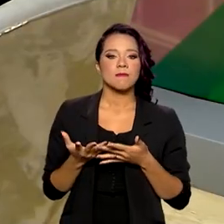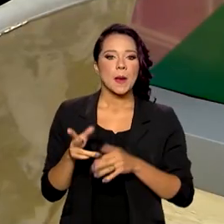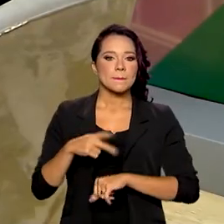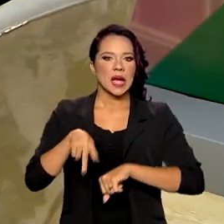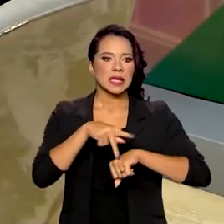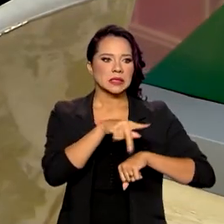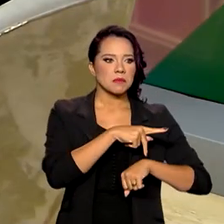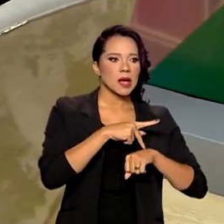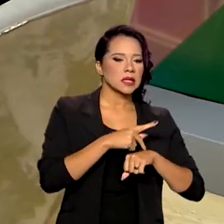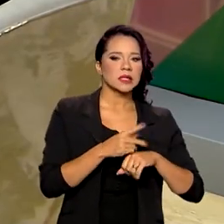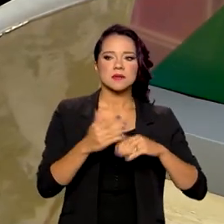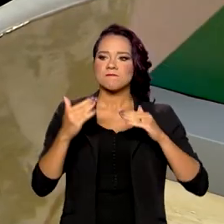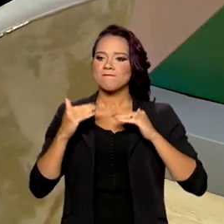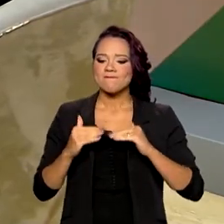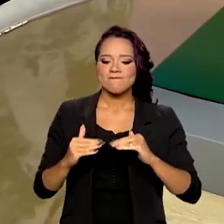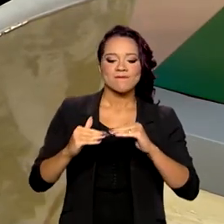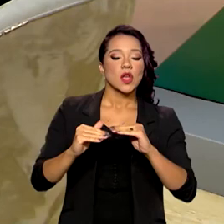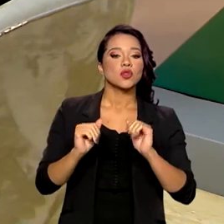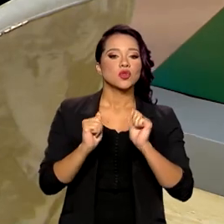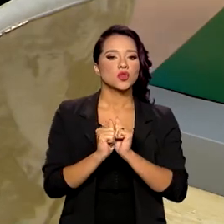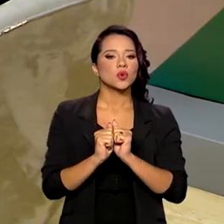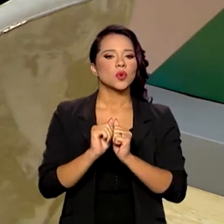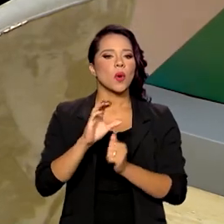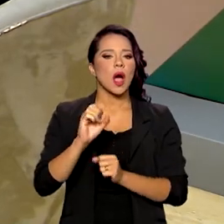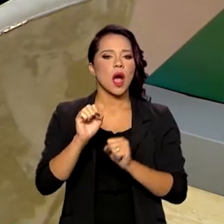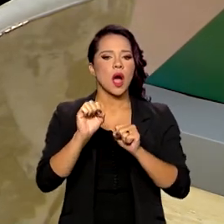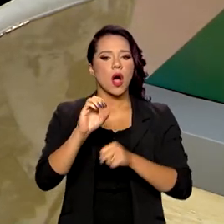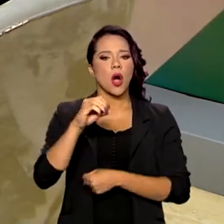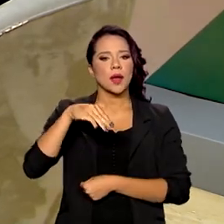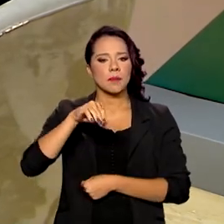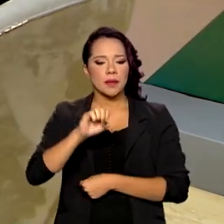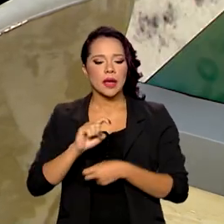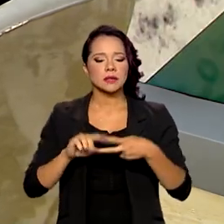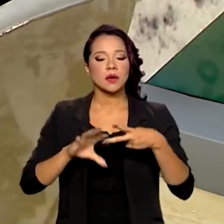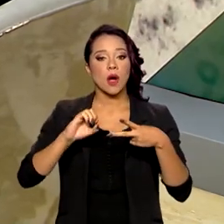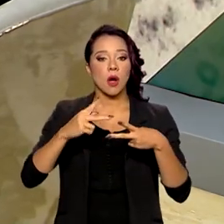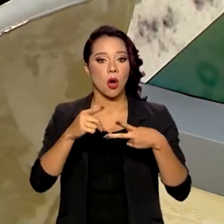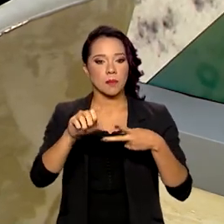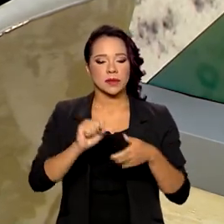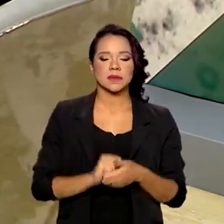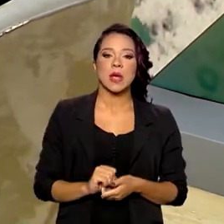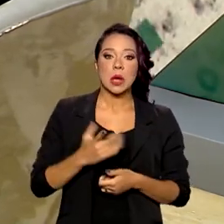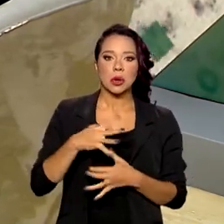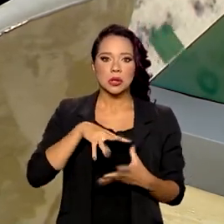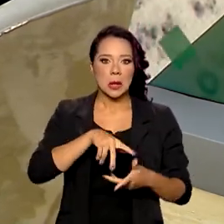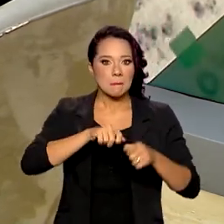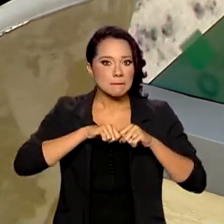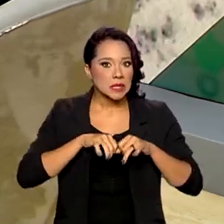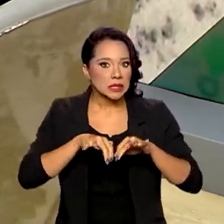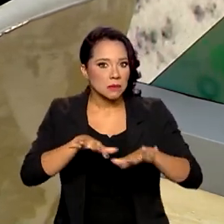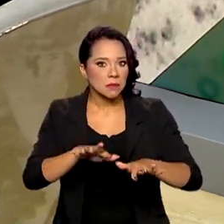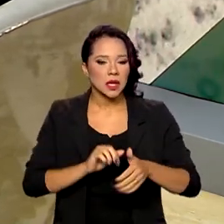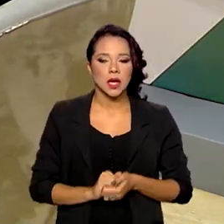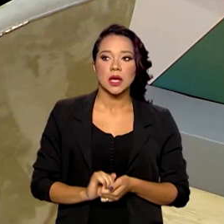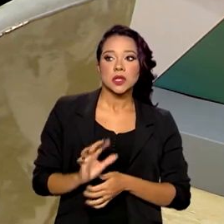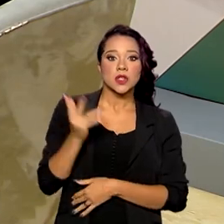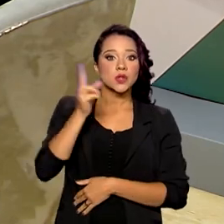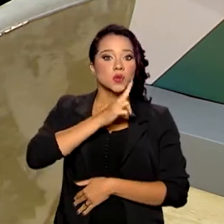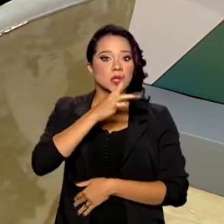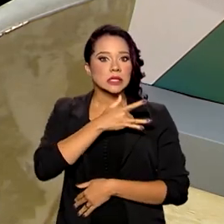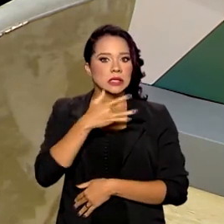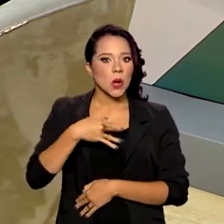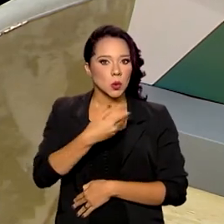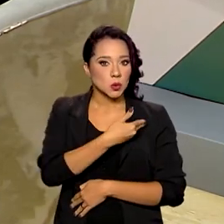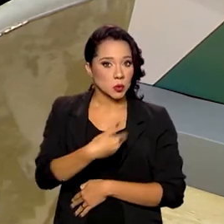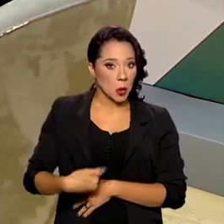os países via Organização Mundial da Saúde, via OPAS. Quando você tem uma pandemia, quando você tem uma emergência em saúde